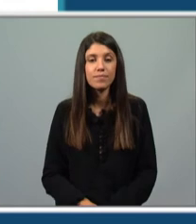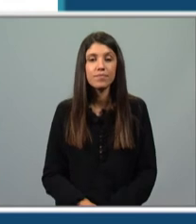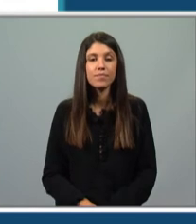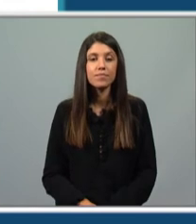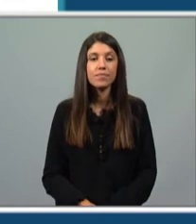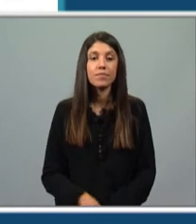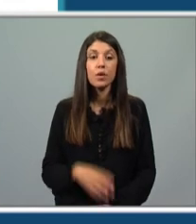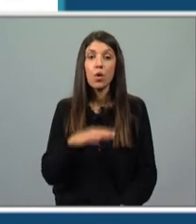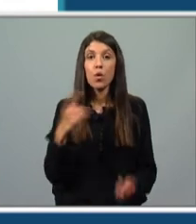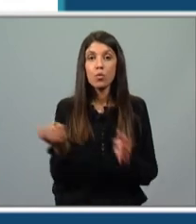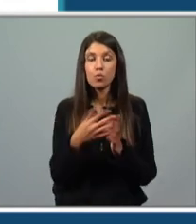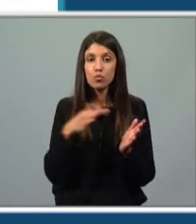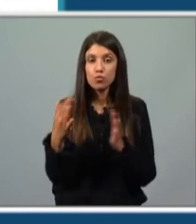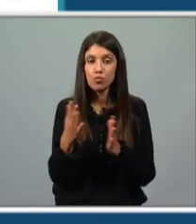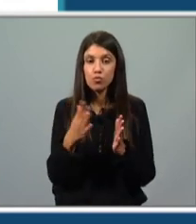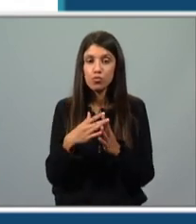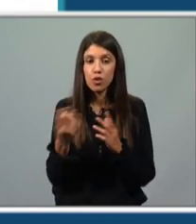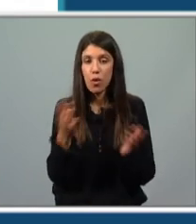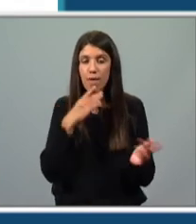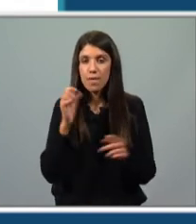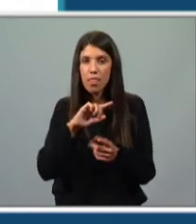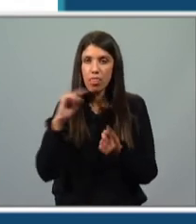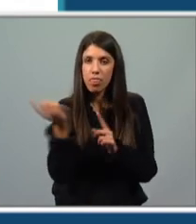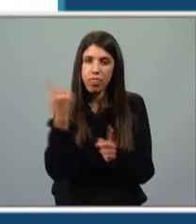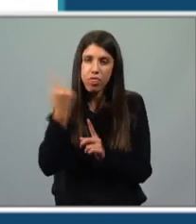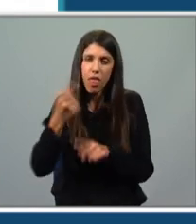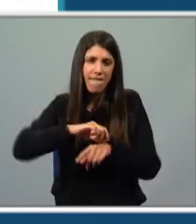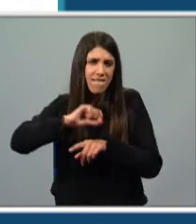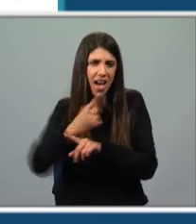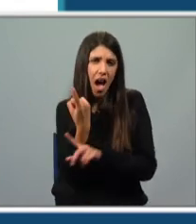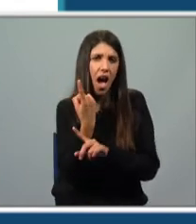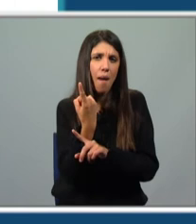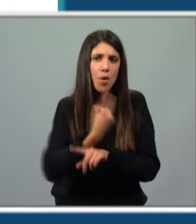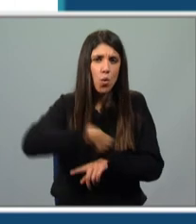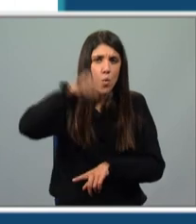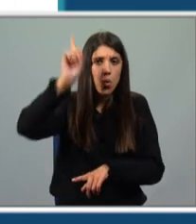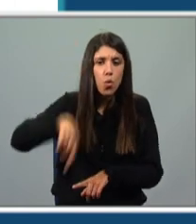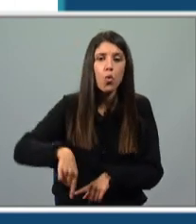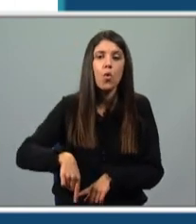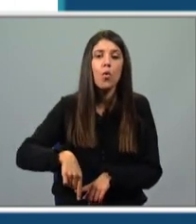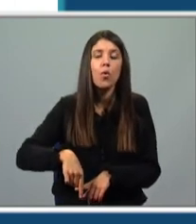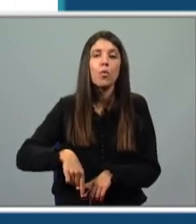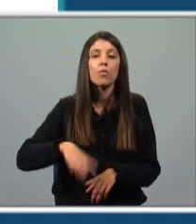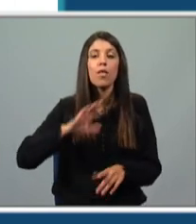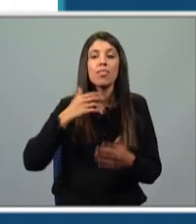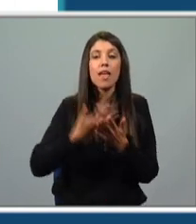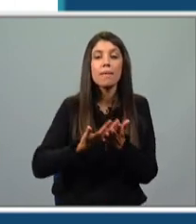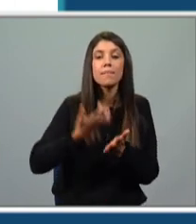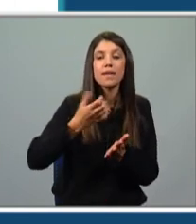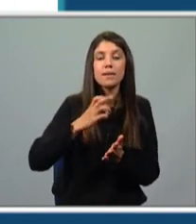Os versos percorrem o universo num ai de lés a lés, portanto, muito rapidamente. Real são